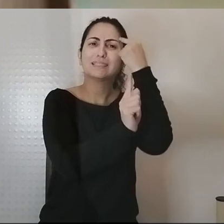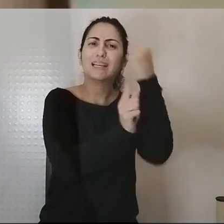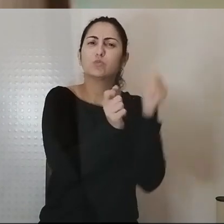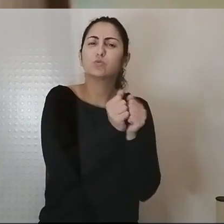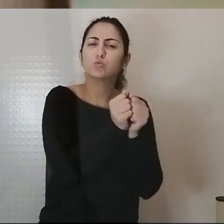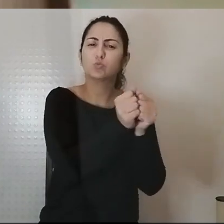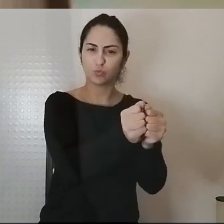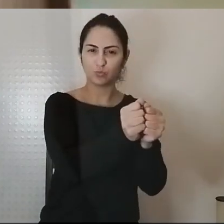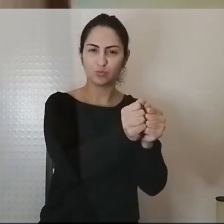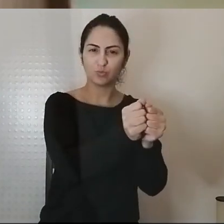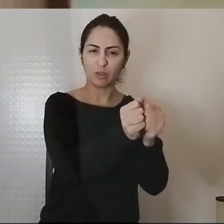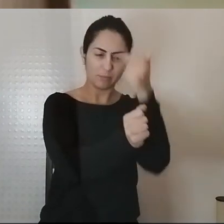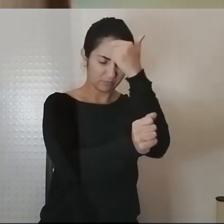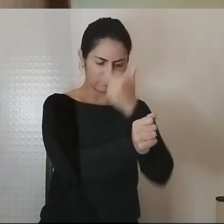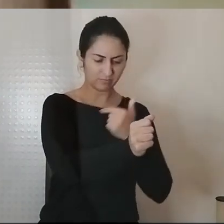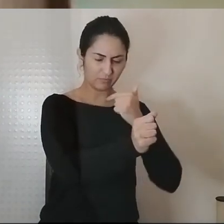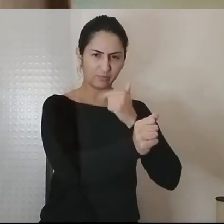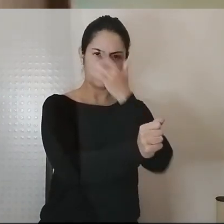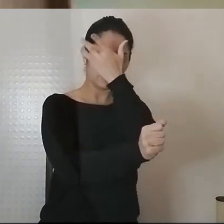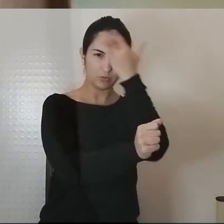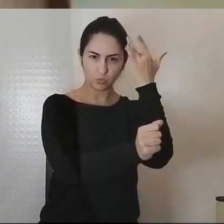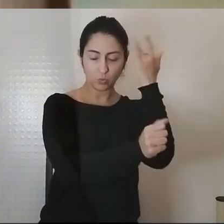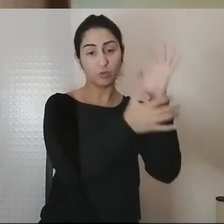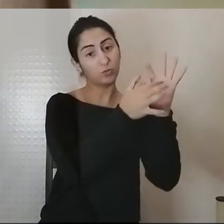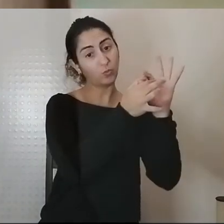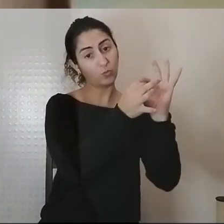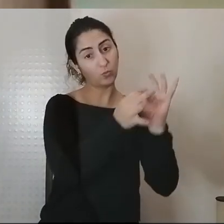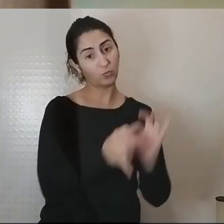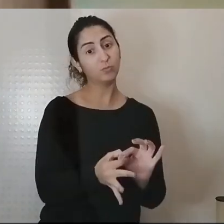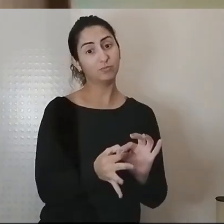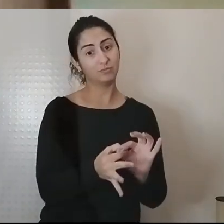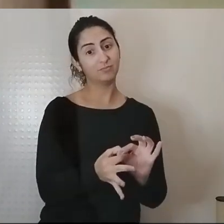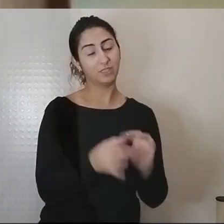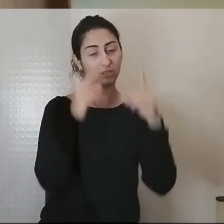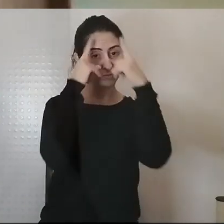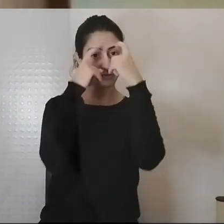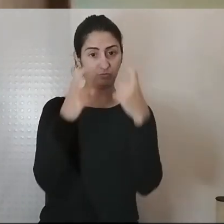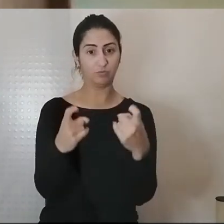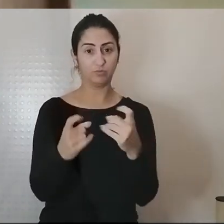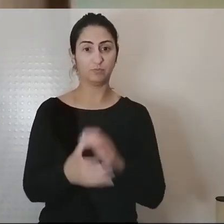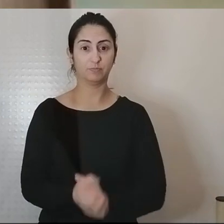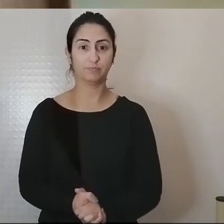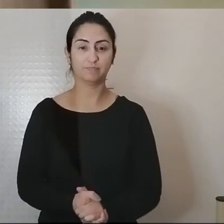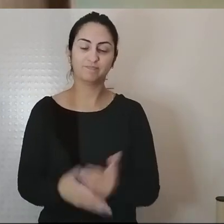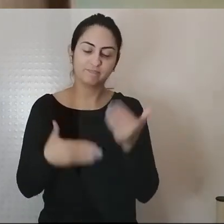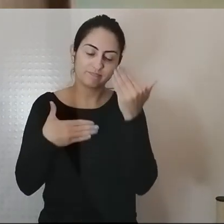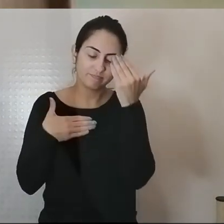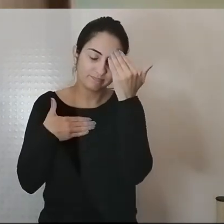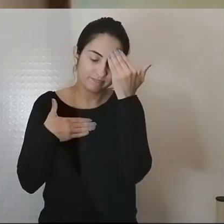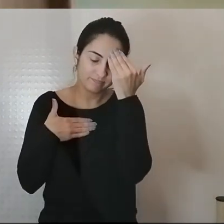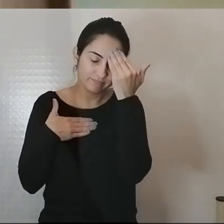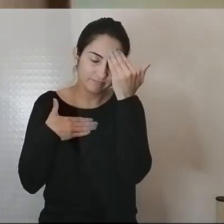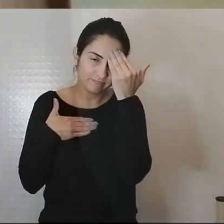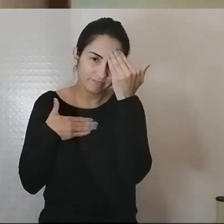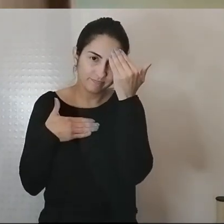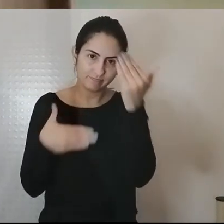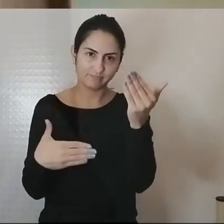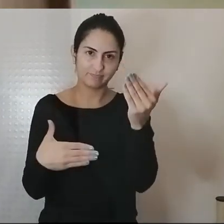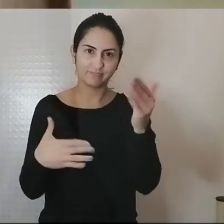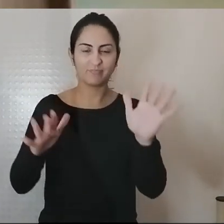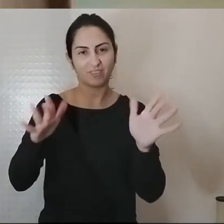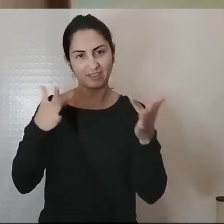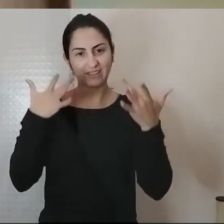tornar-se pessoa em contextos de violência muito obrigada pela vossa atenção